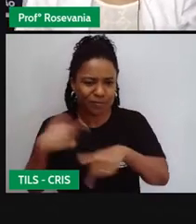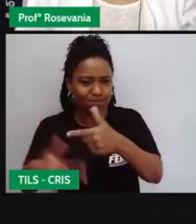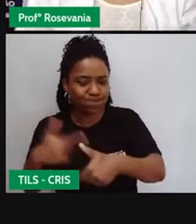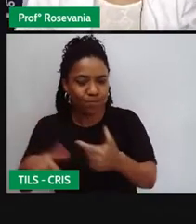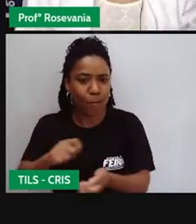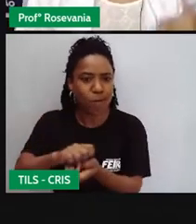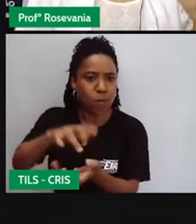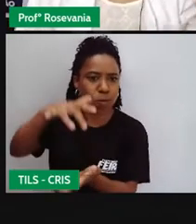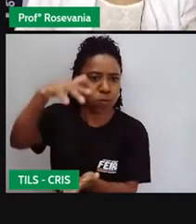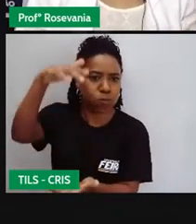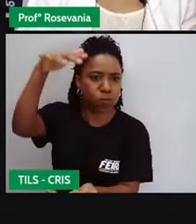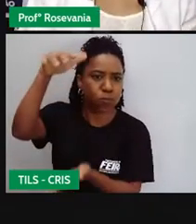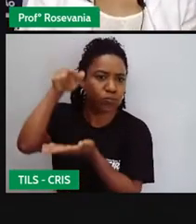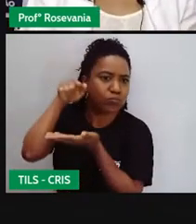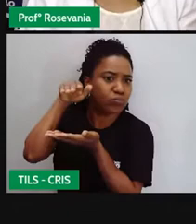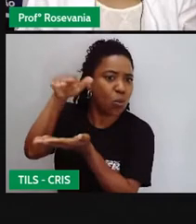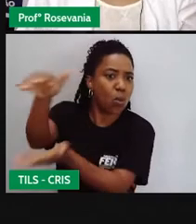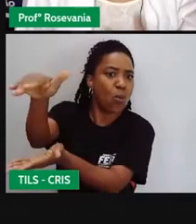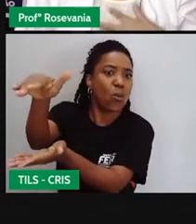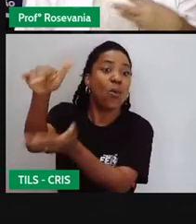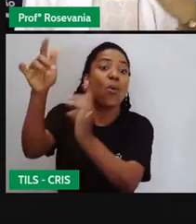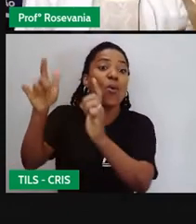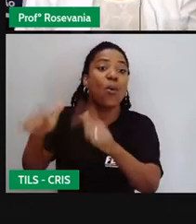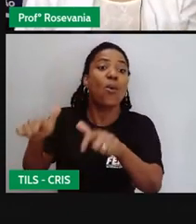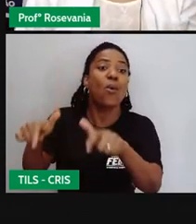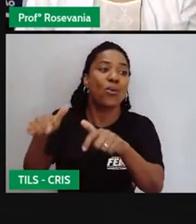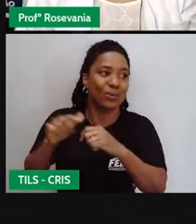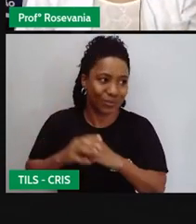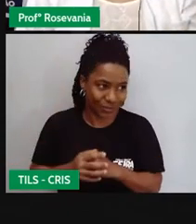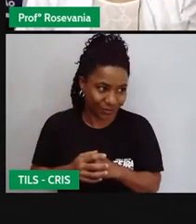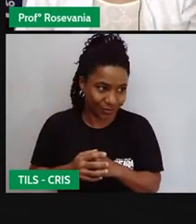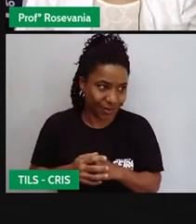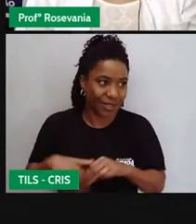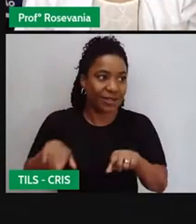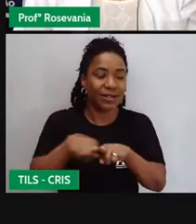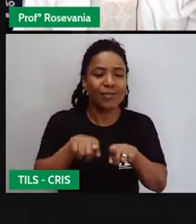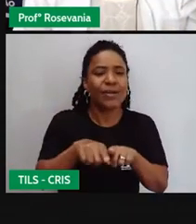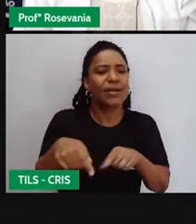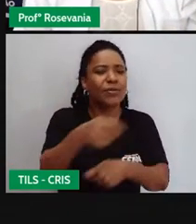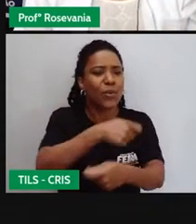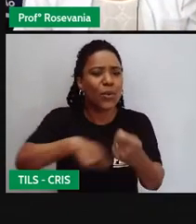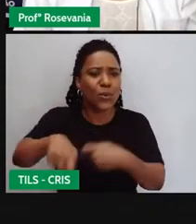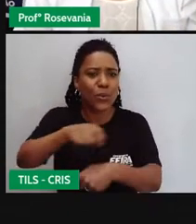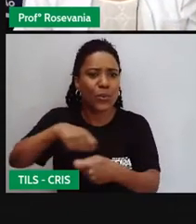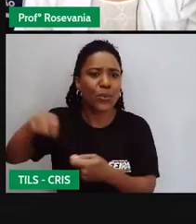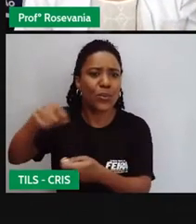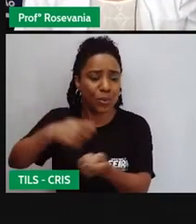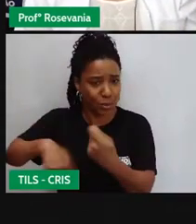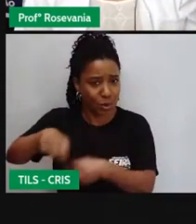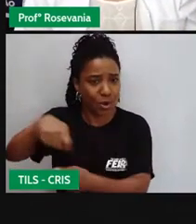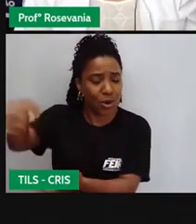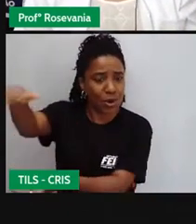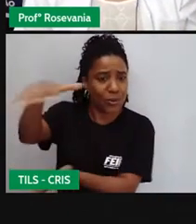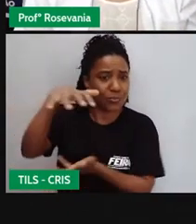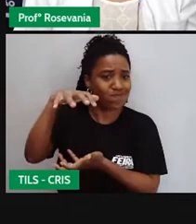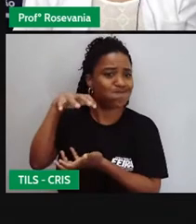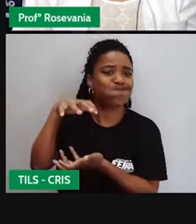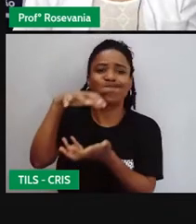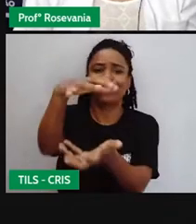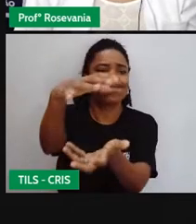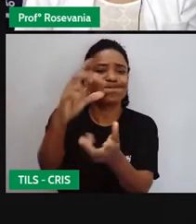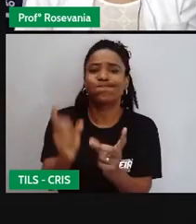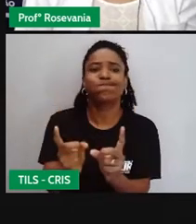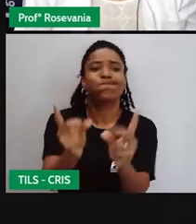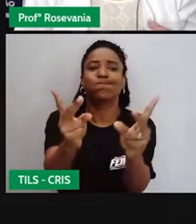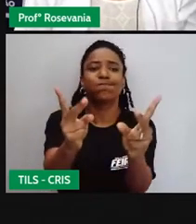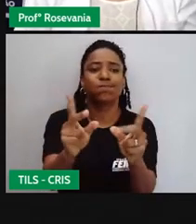vamos armazenar? Com quem é que a gente vai comercializar isso? Então, são várias questões, assim, complexas